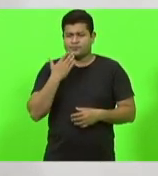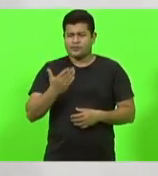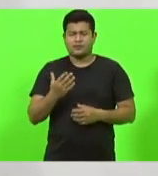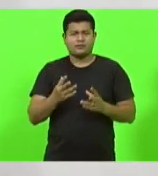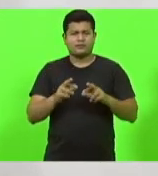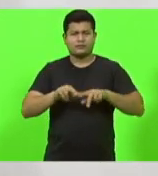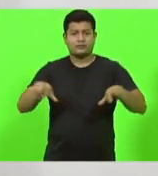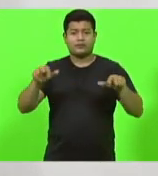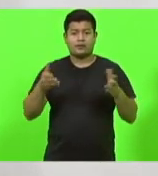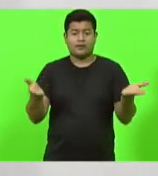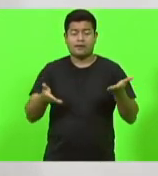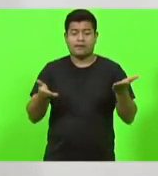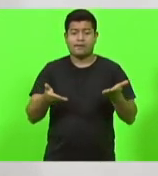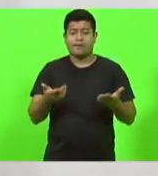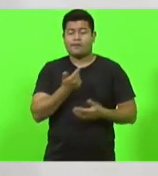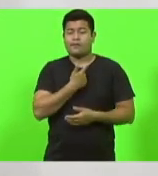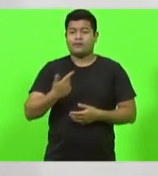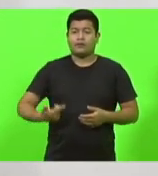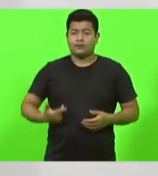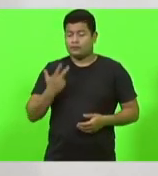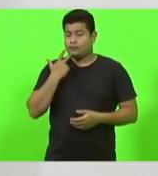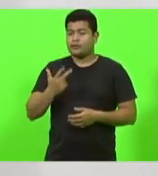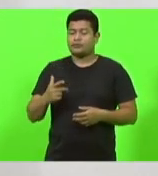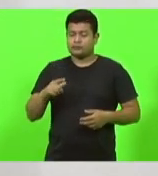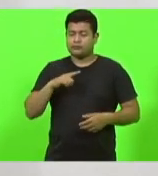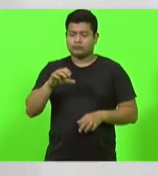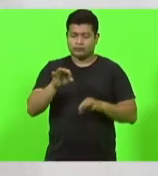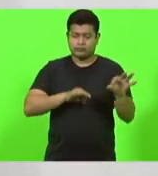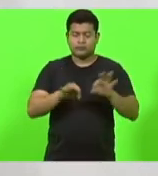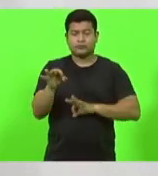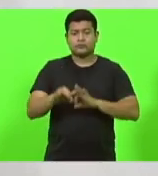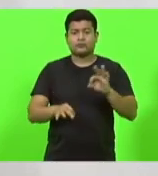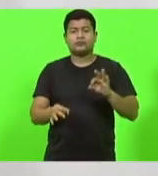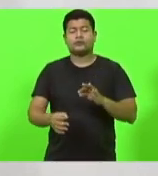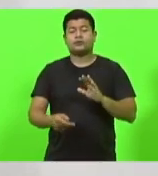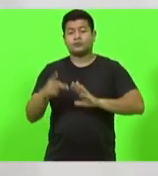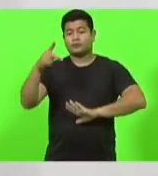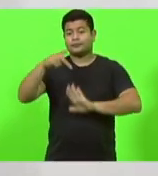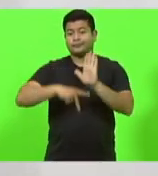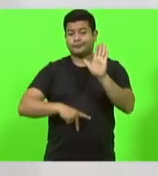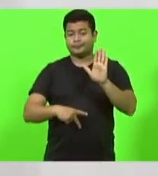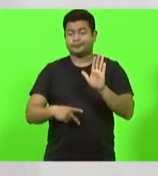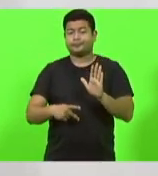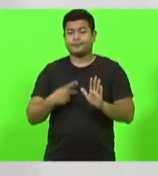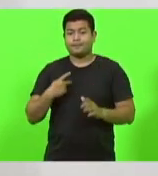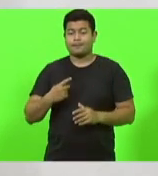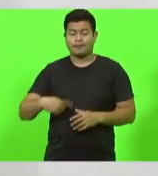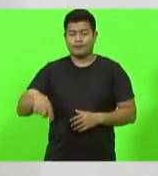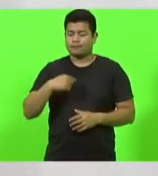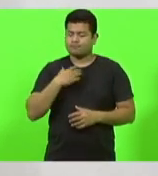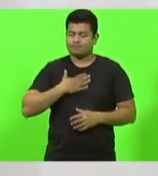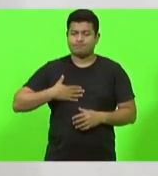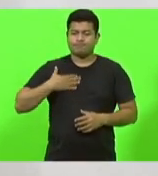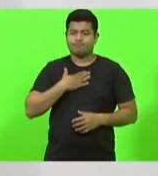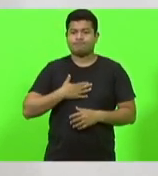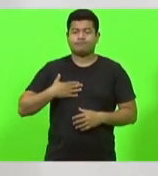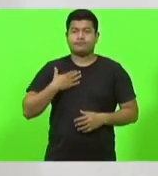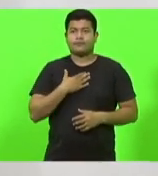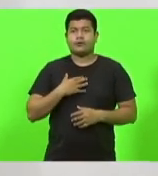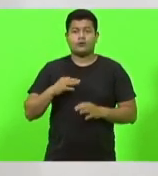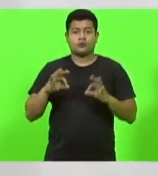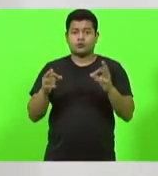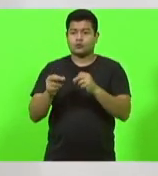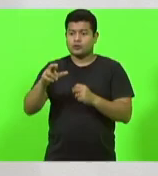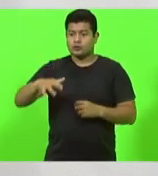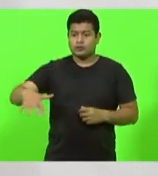momento o governo sinaliza a confecção do projeto. Então, uma grande conquista para todo o nosso vale do Brasso Norte,